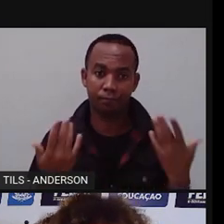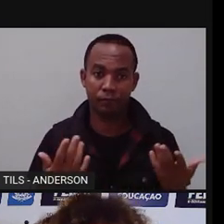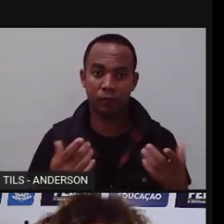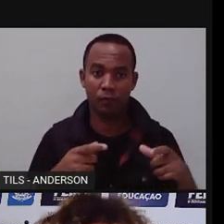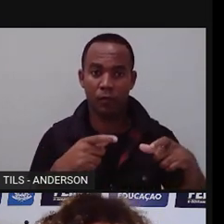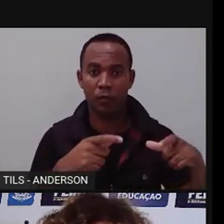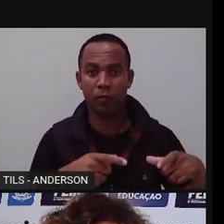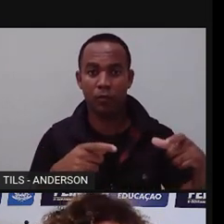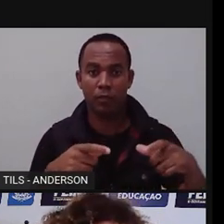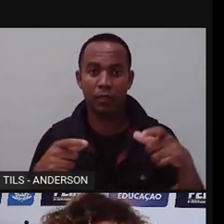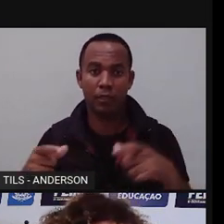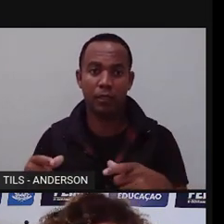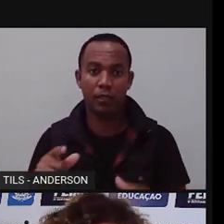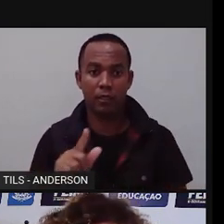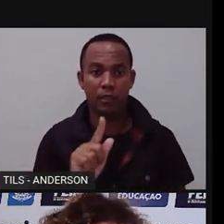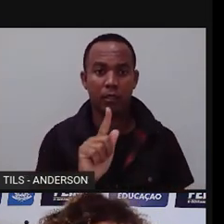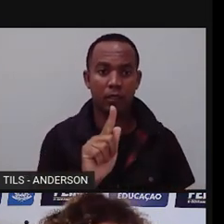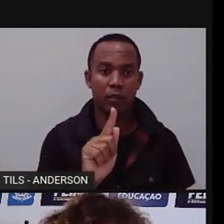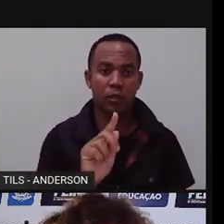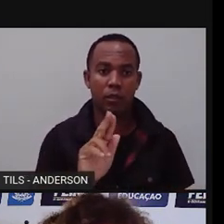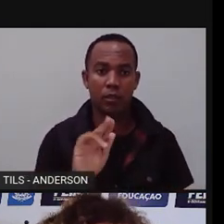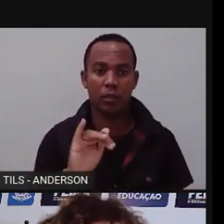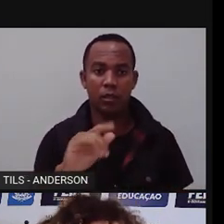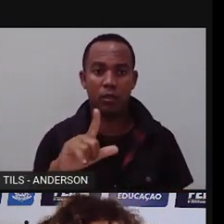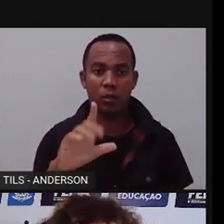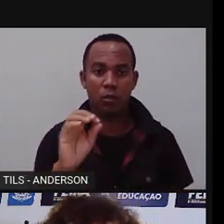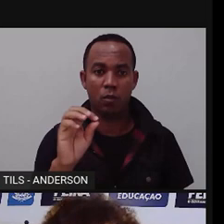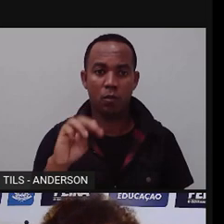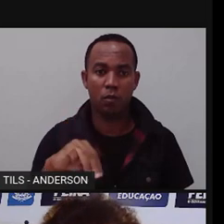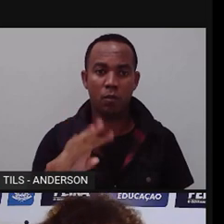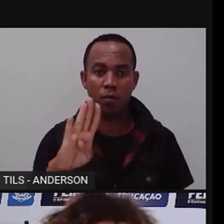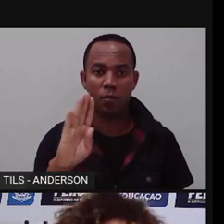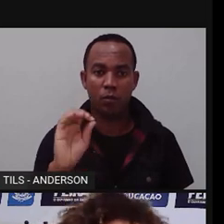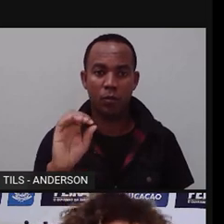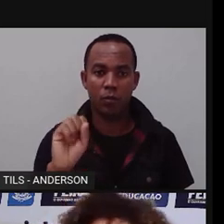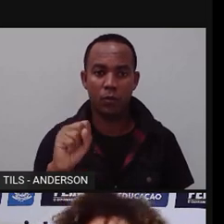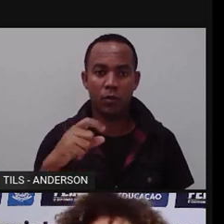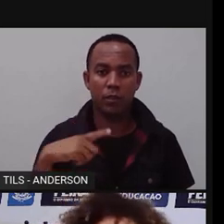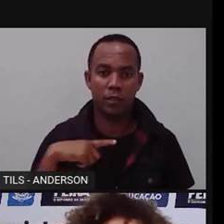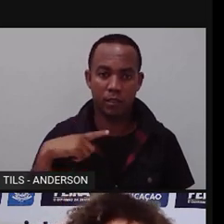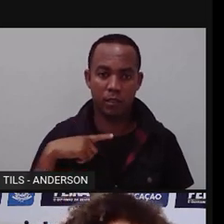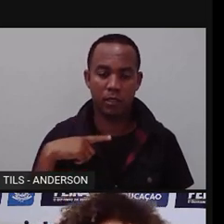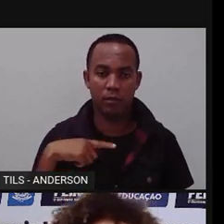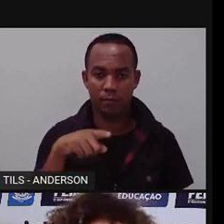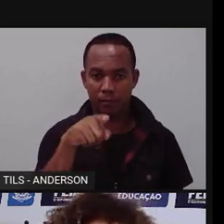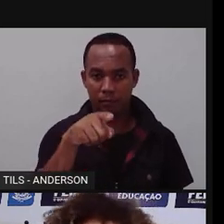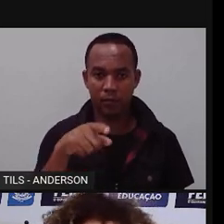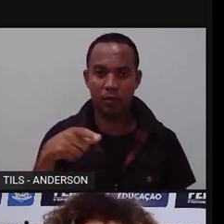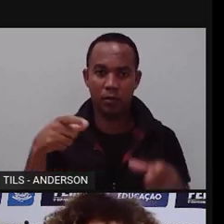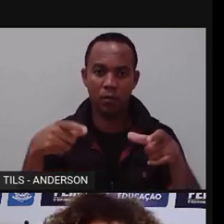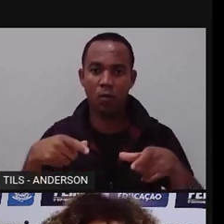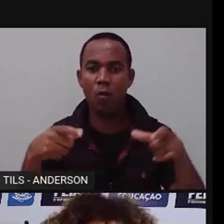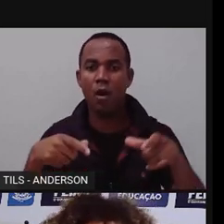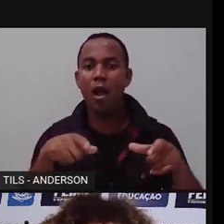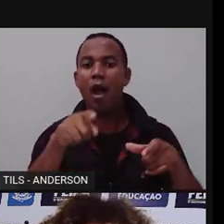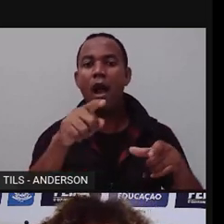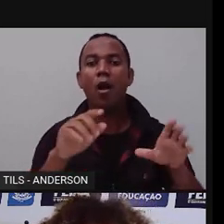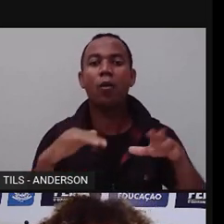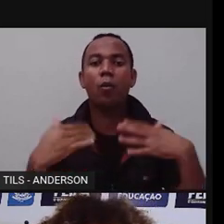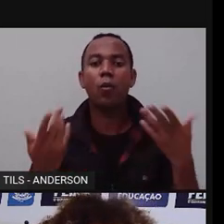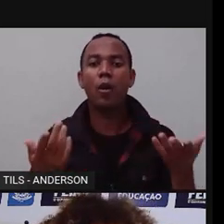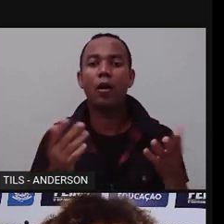quilombos, né, continuam existindo mesmo após o fim da escravidão. Temos aí uma foto, Anderson, adivinha de onde?